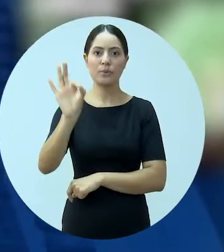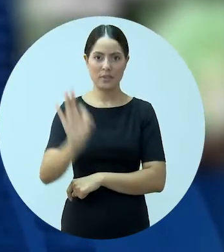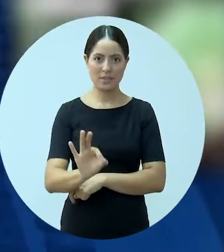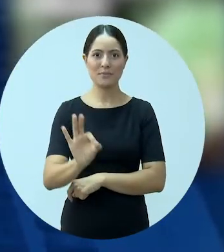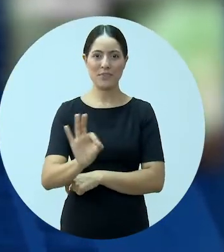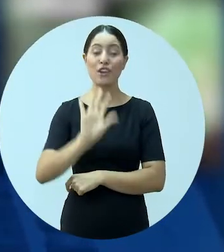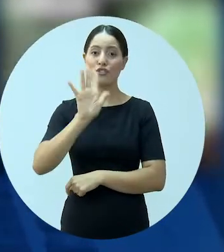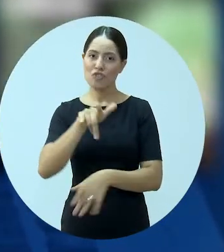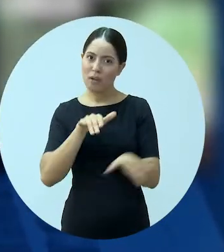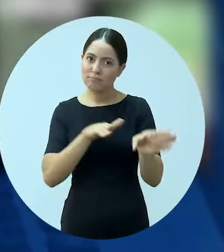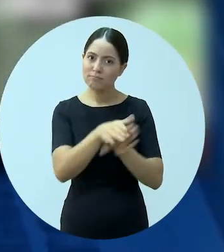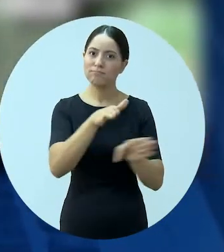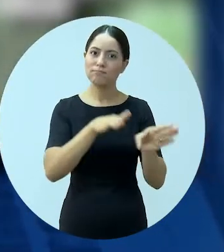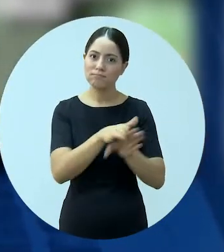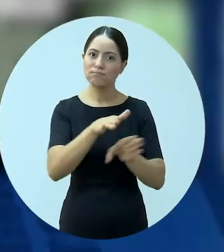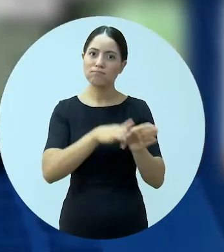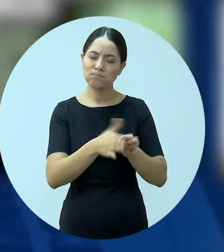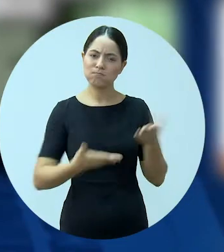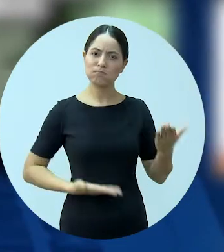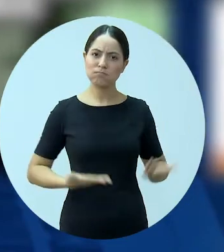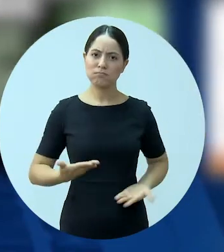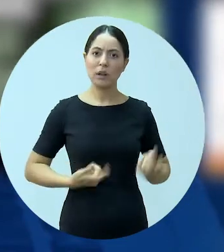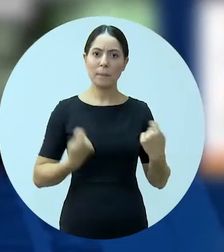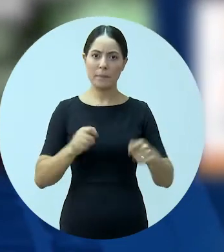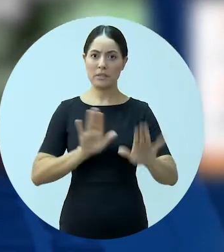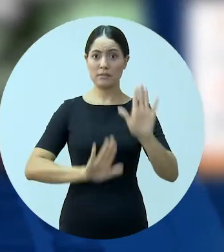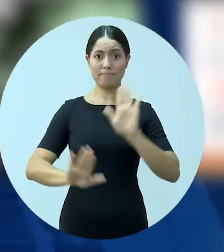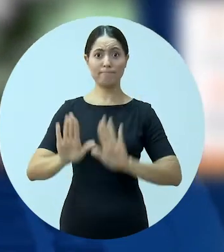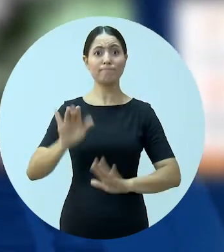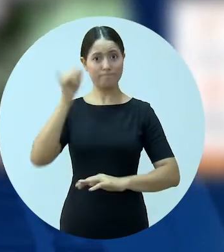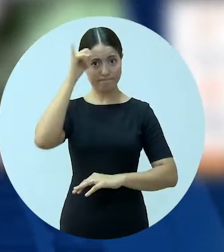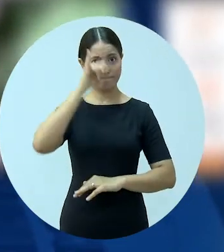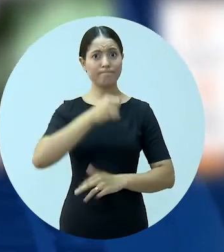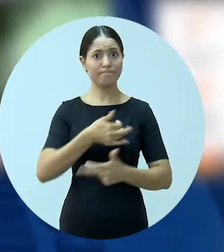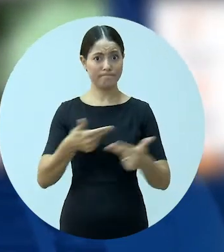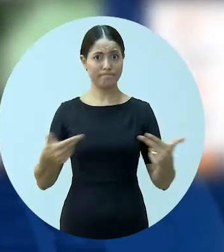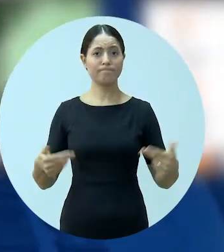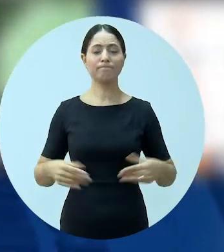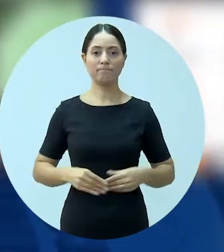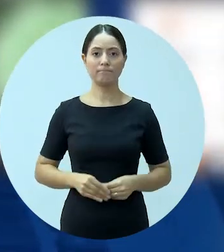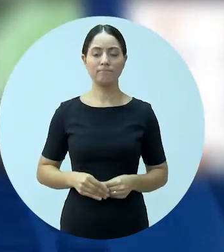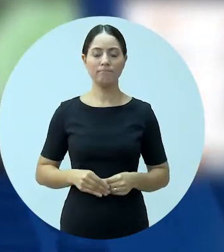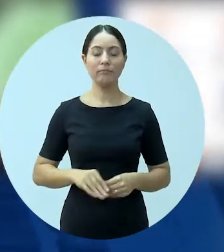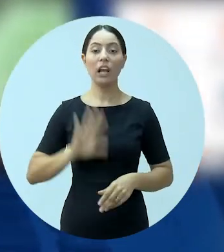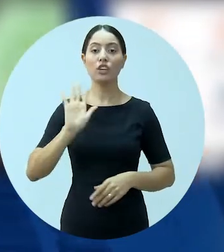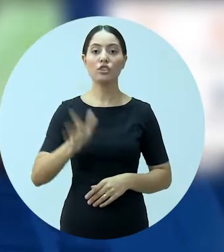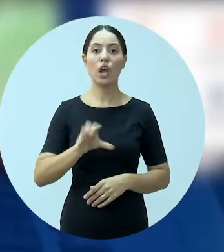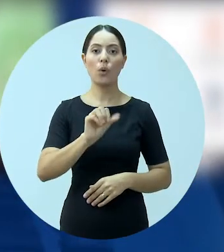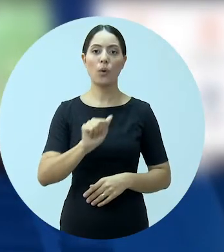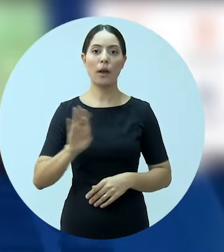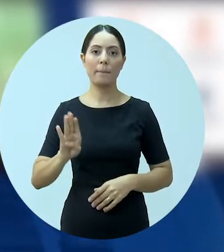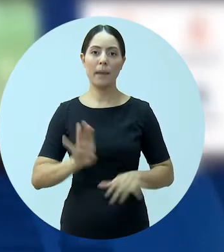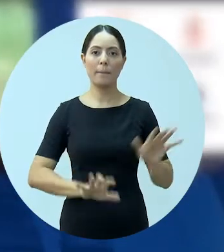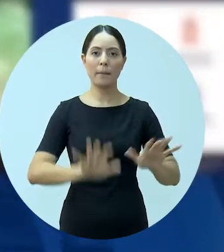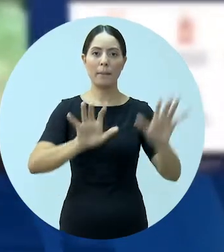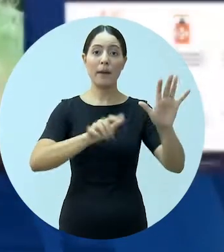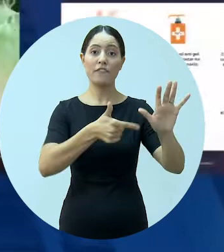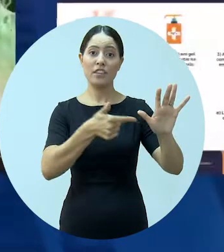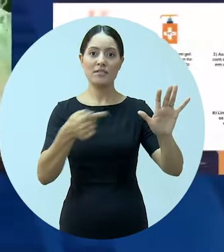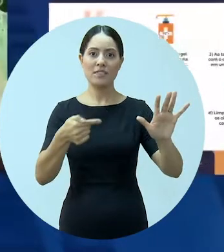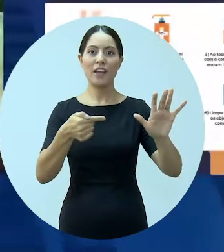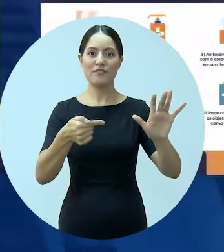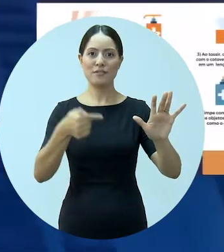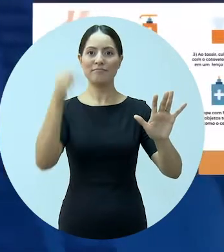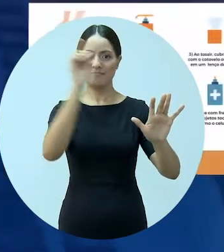disponibilizados ao quengel 70%. Nossos funcionários foram orientados aos cuidados que devem ser tomados. A OAB